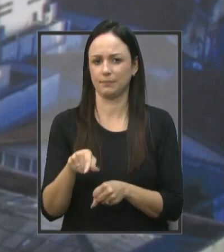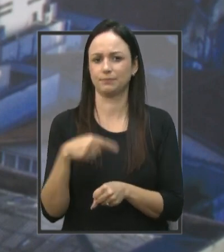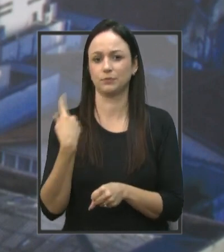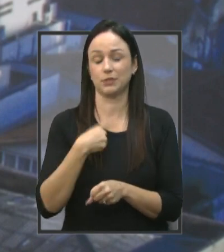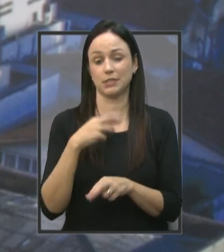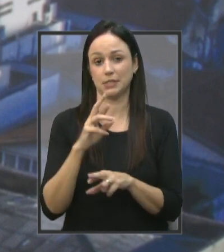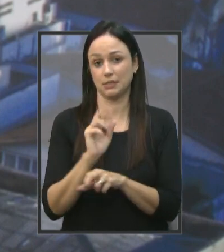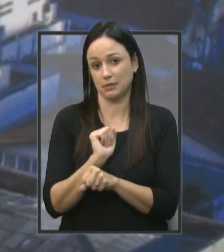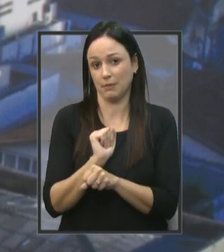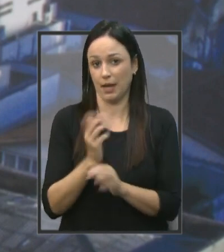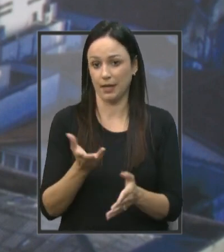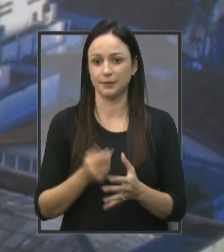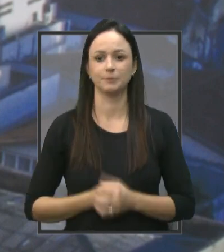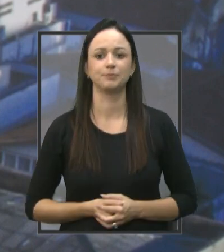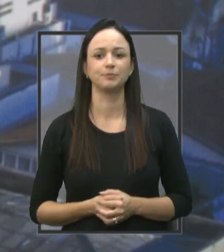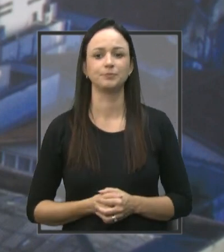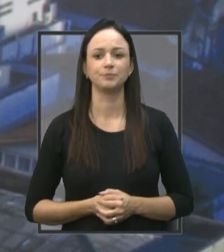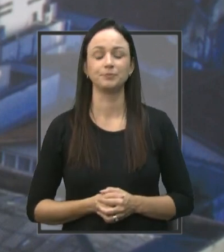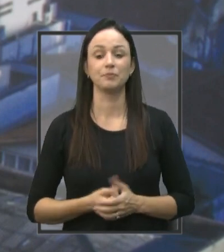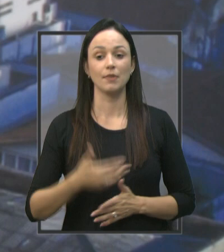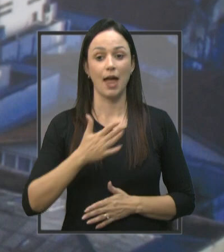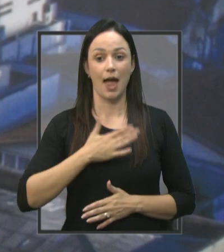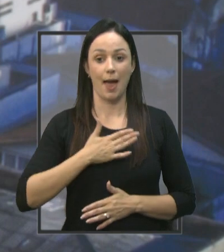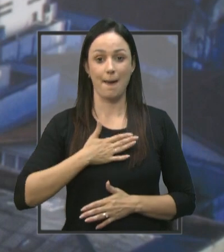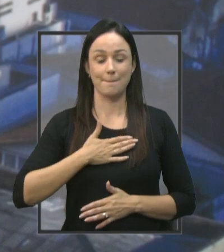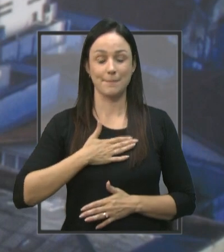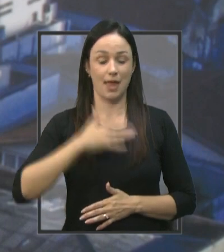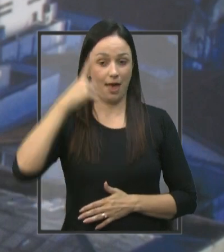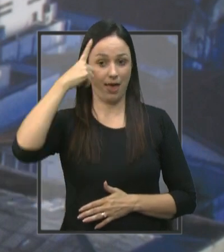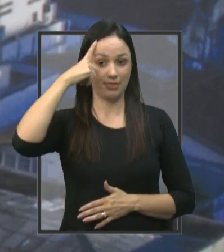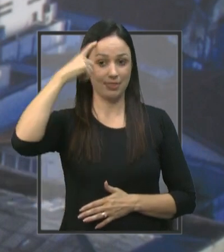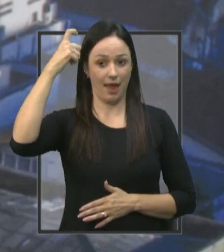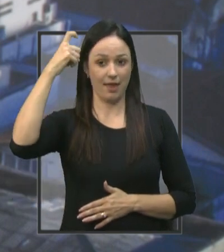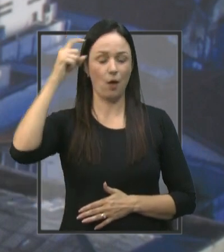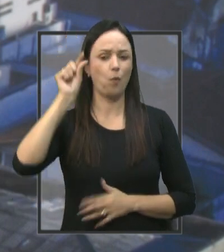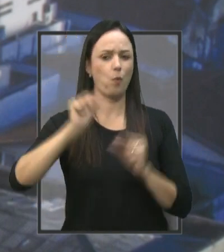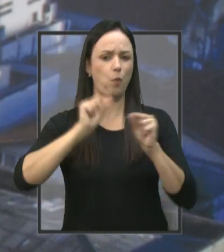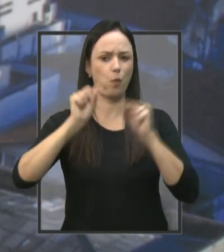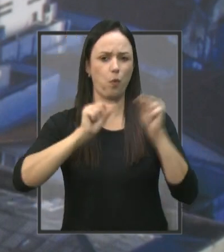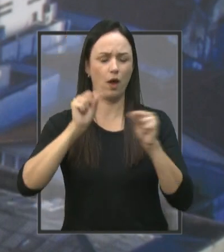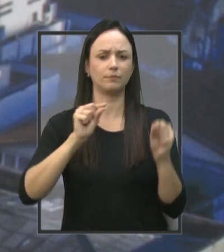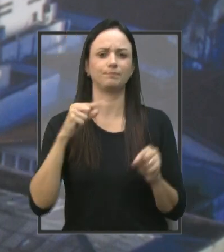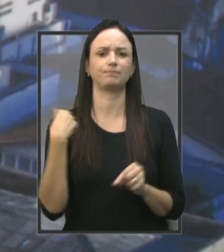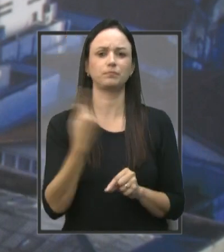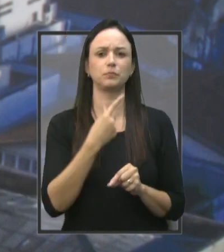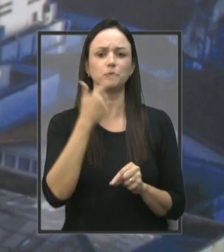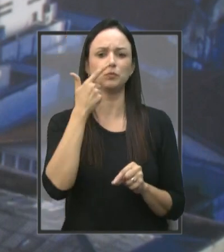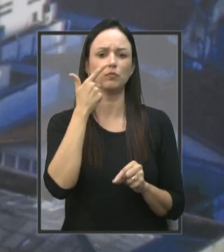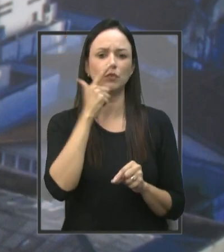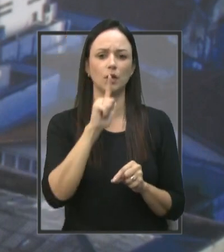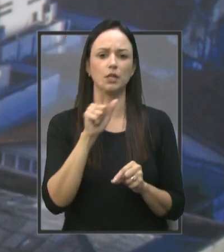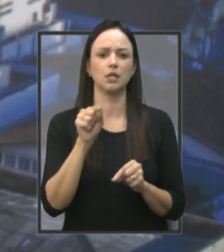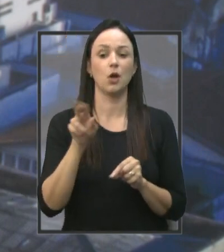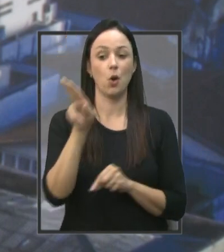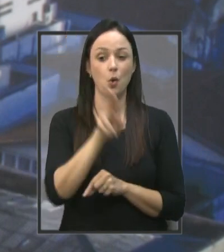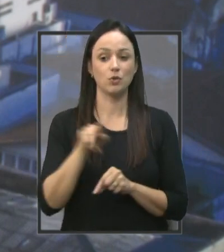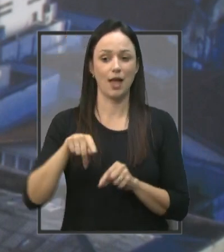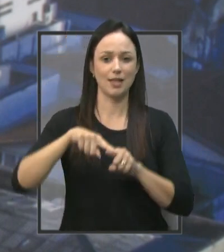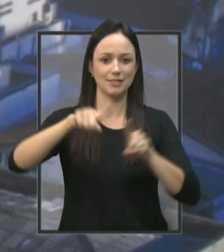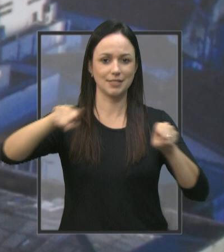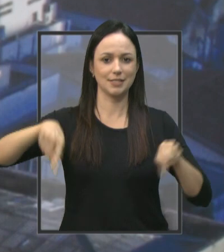esperado E a minha ideia É que a gente consiga até Começar a usar a piscina